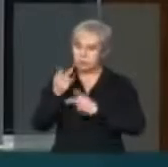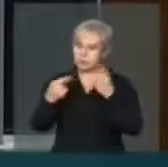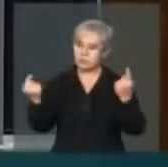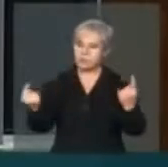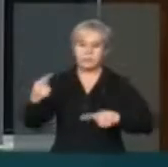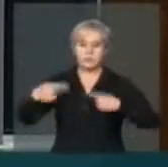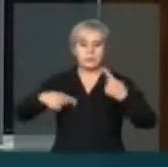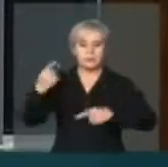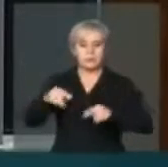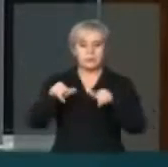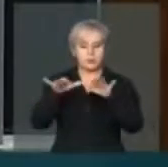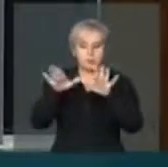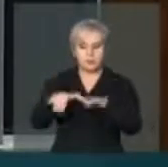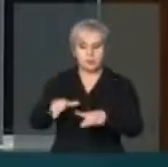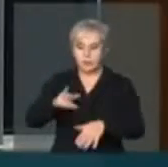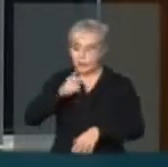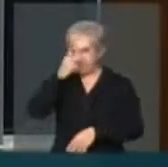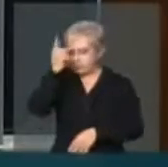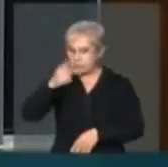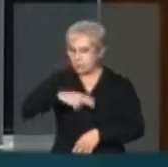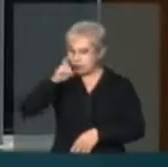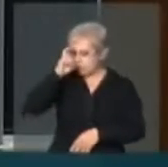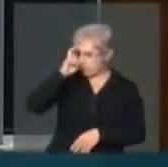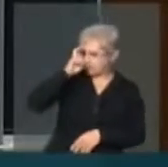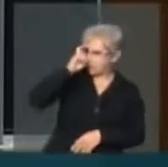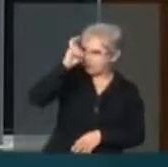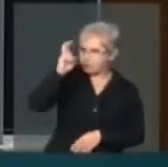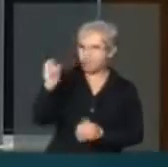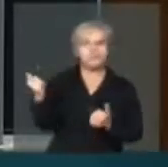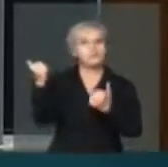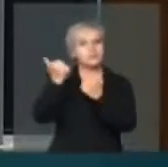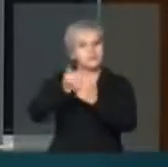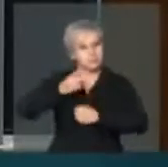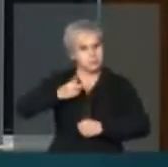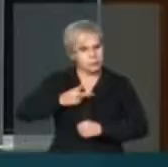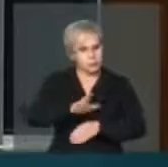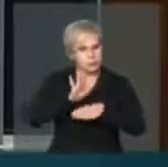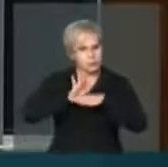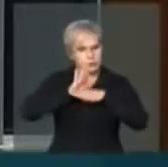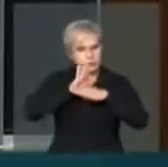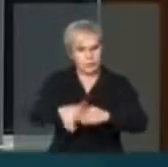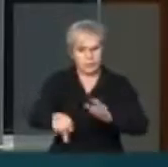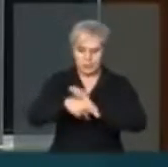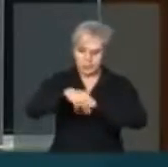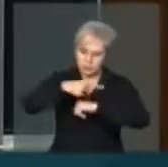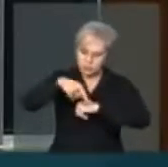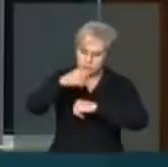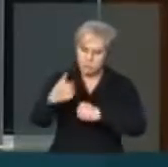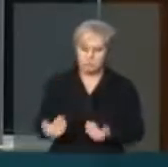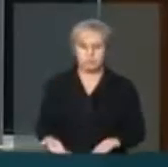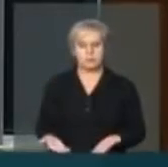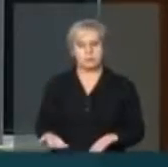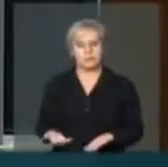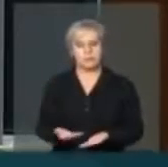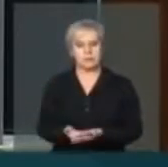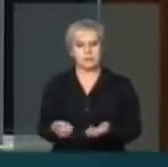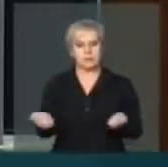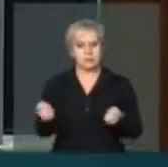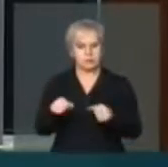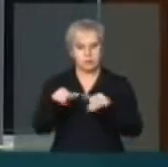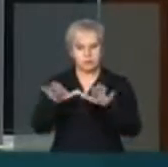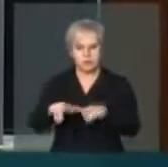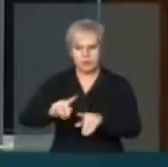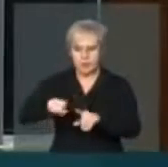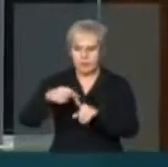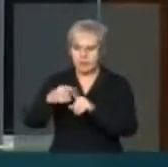de tudo, a manutenção de pessoas que têm capacidade intelectual para estar contribuindo com esse país, com essa nação. Posso permanecer